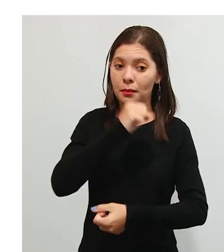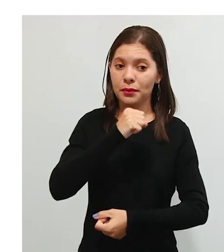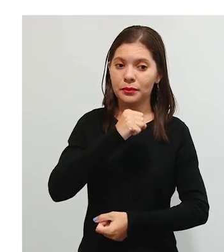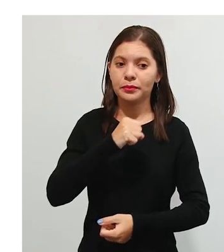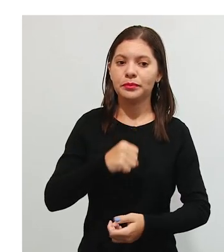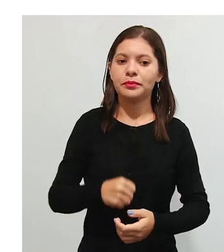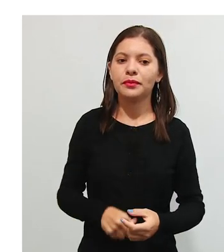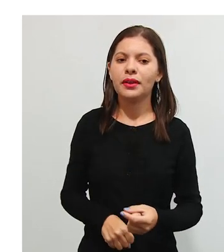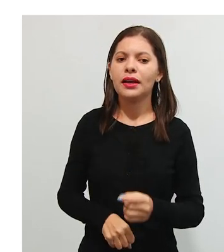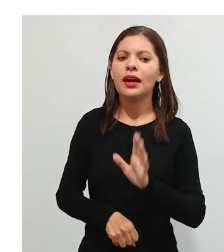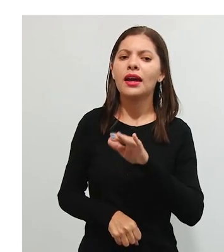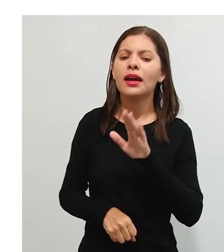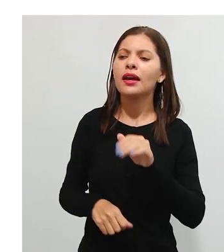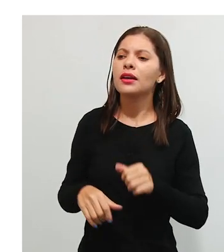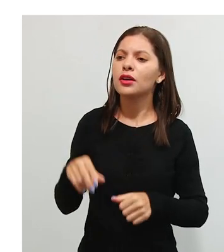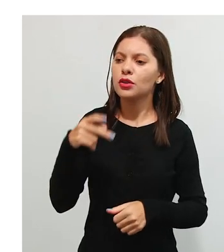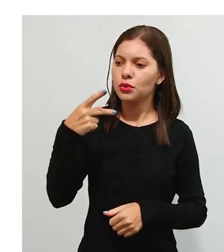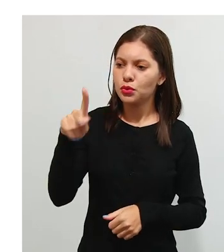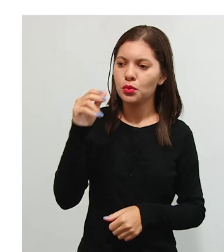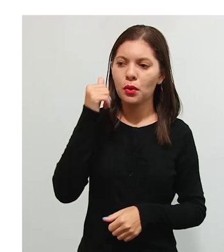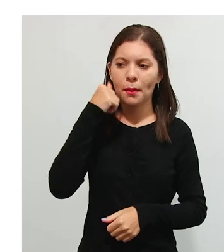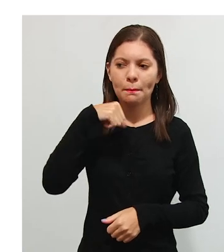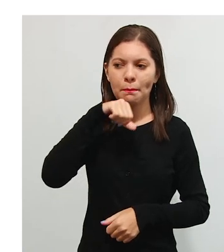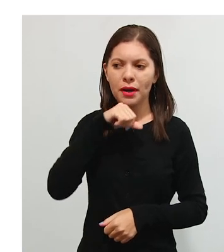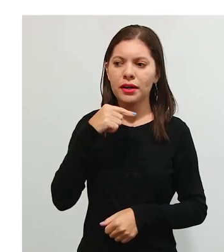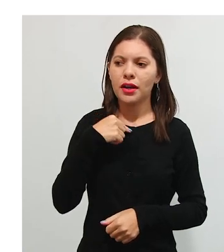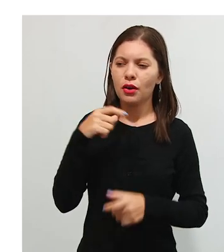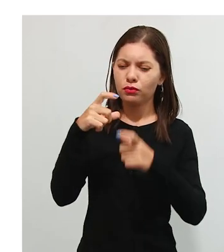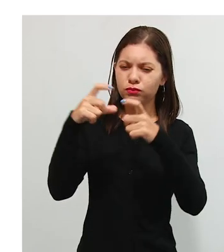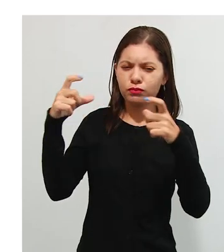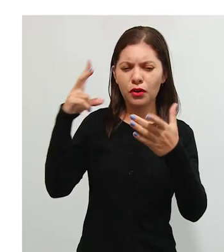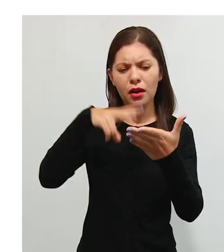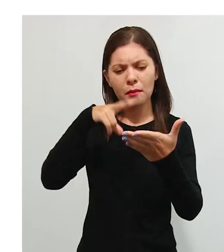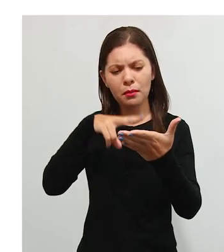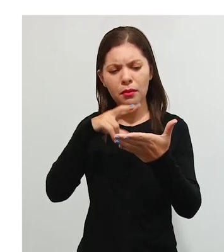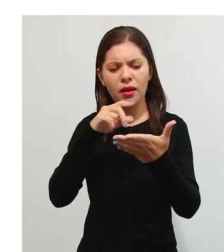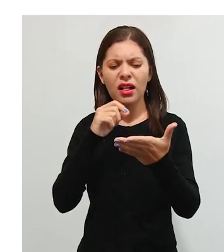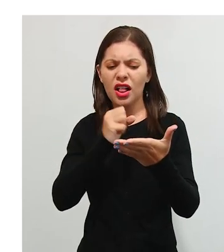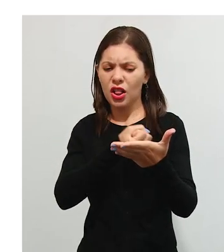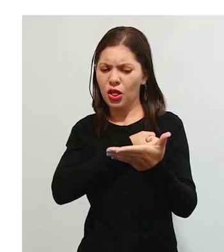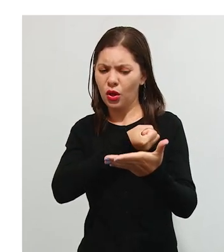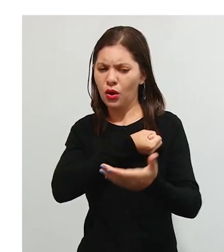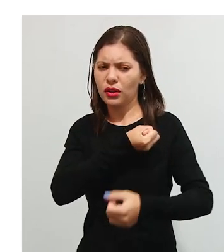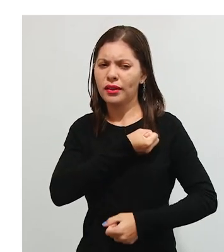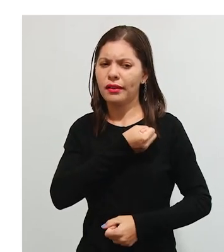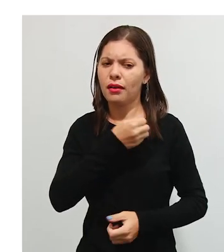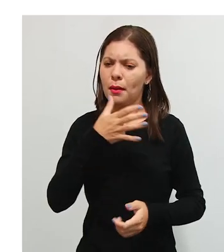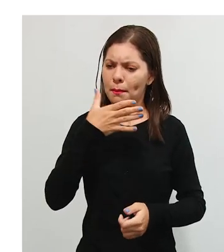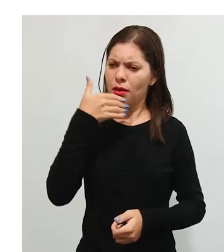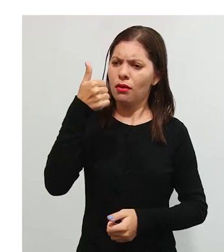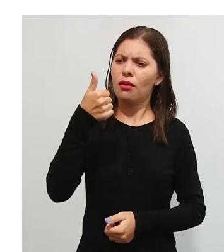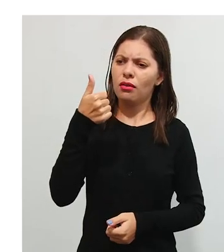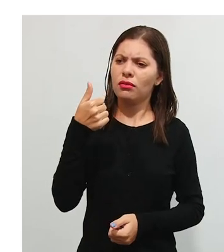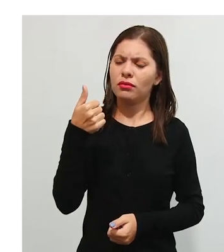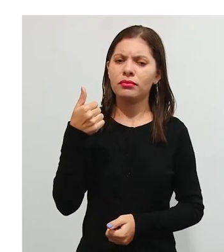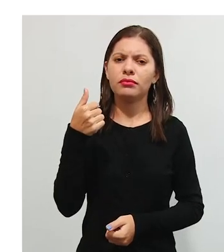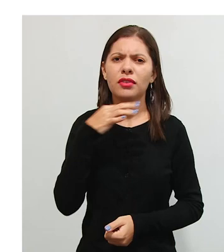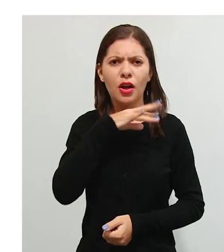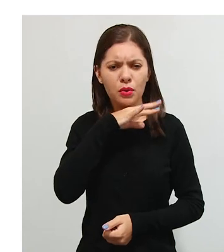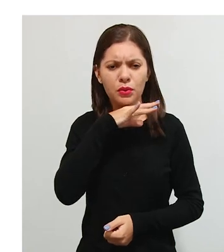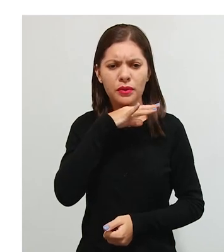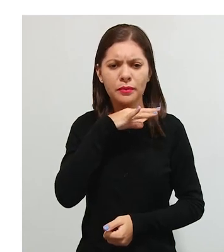rápida. Calvin, sua mãe e eu vimos seu boletim e achamos que suas notas podem melhorar.